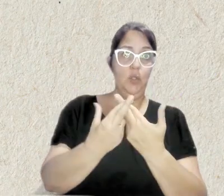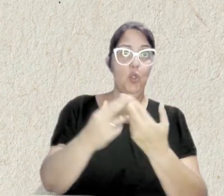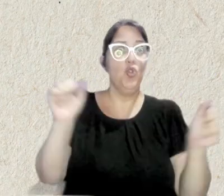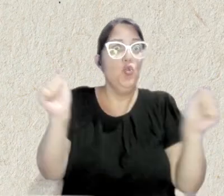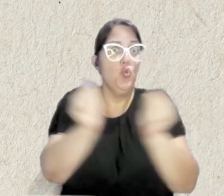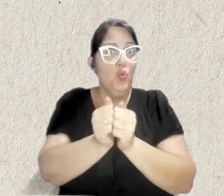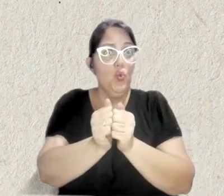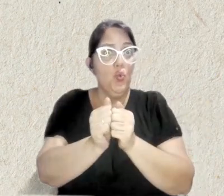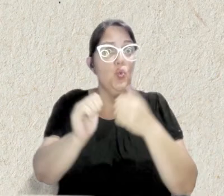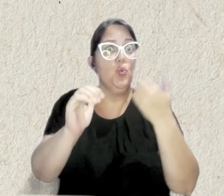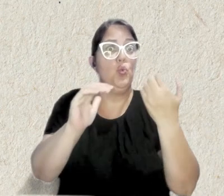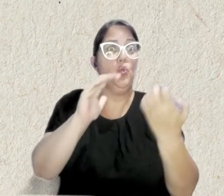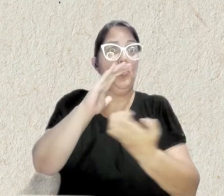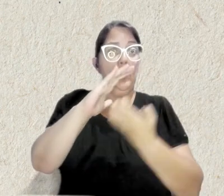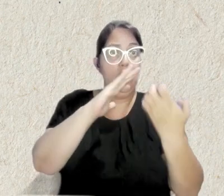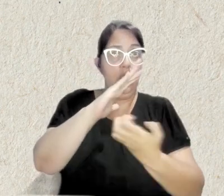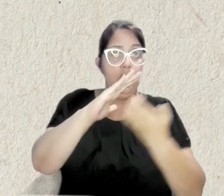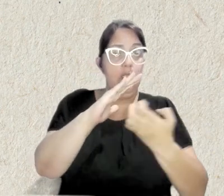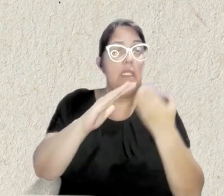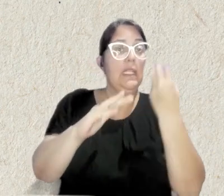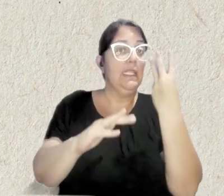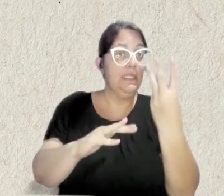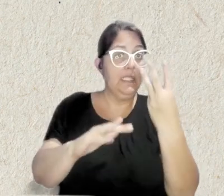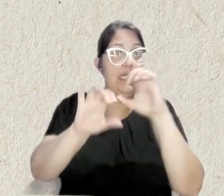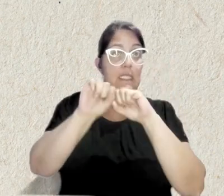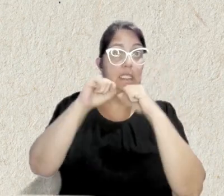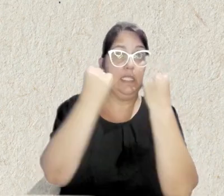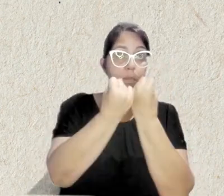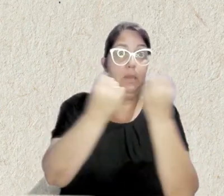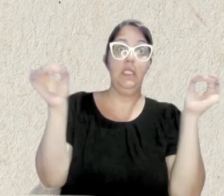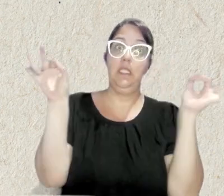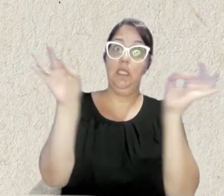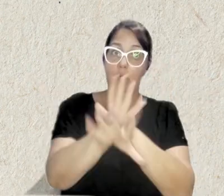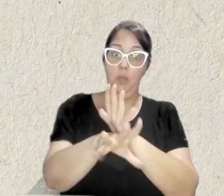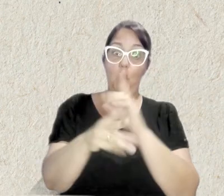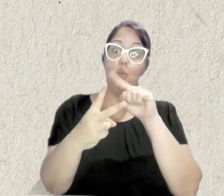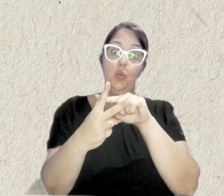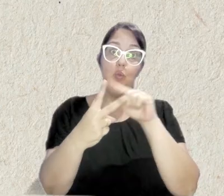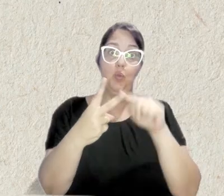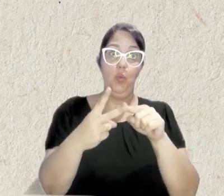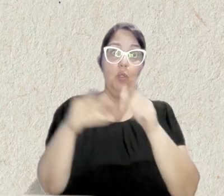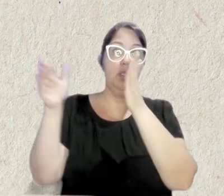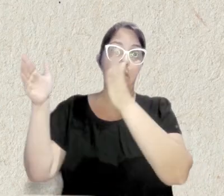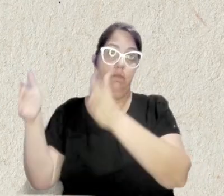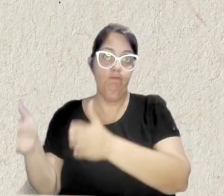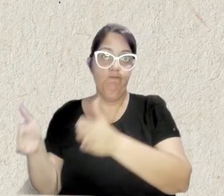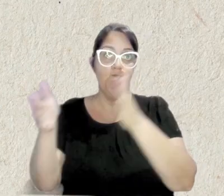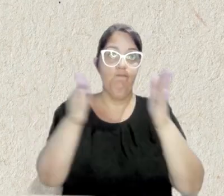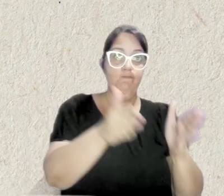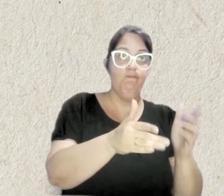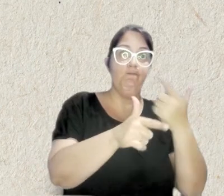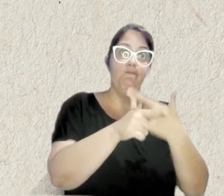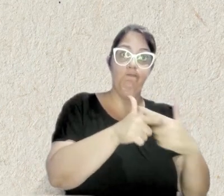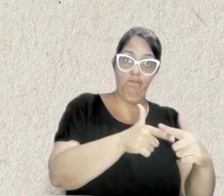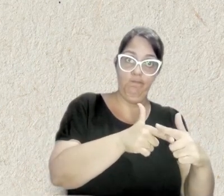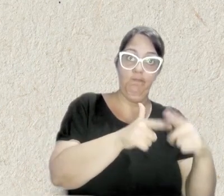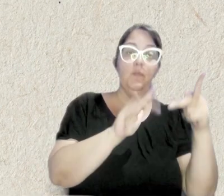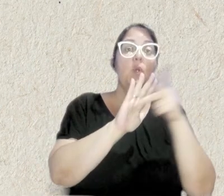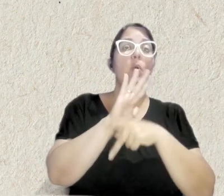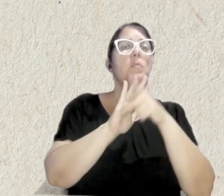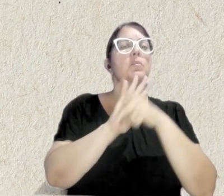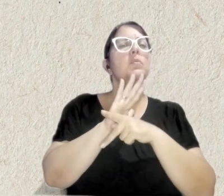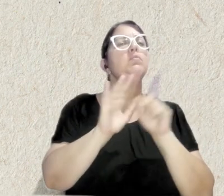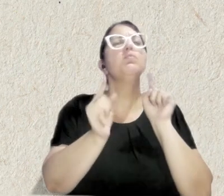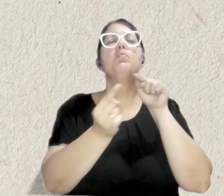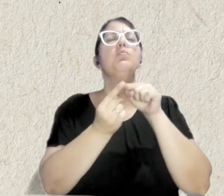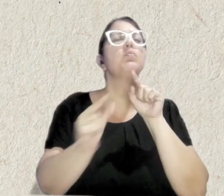indústrias e 3 seminários realizados, sendo que 2 deles ocorreram em 2 etapas. O Plano tem como